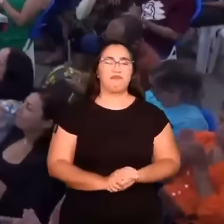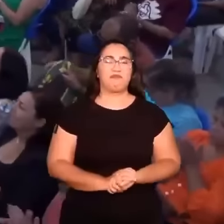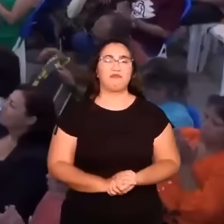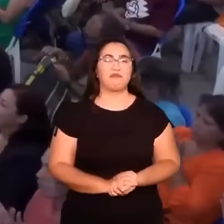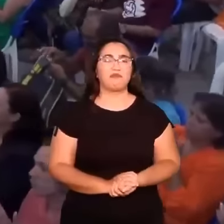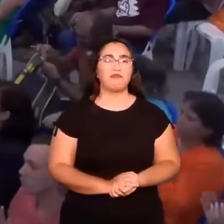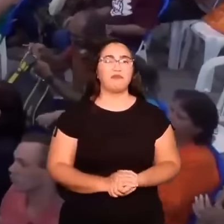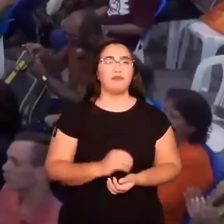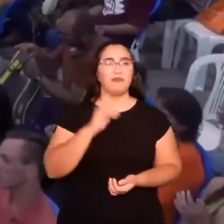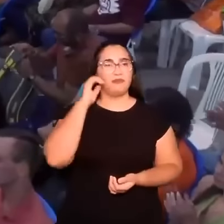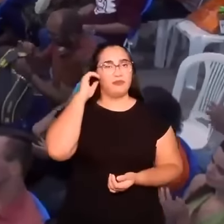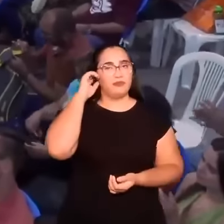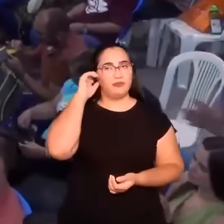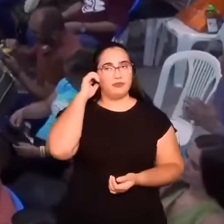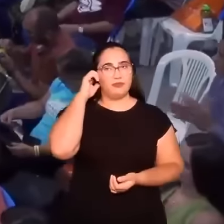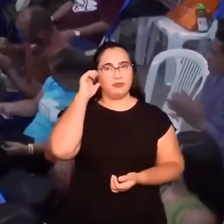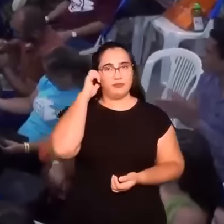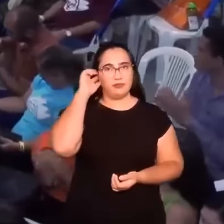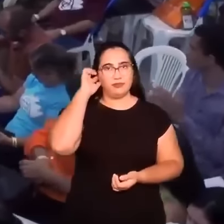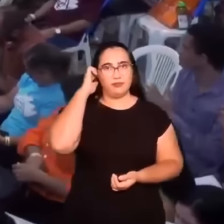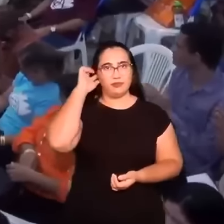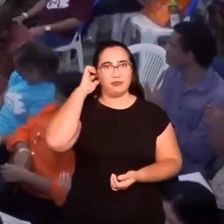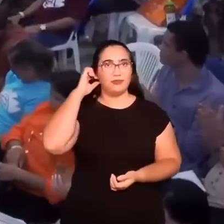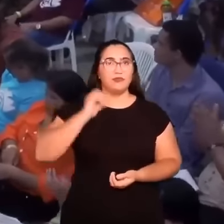Aplausos. Aplausos.